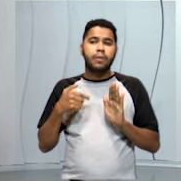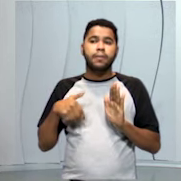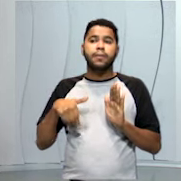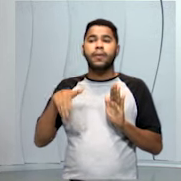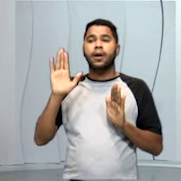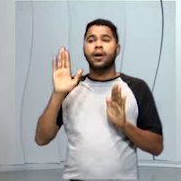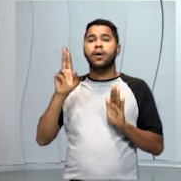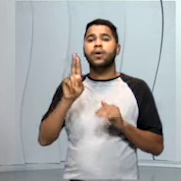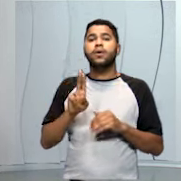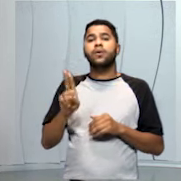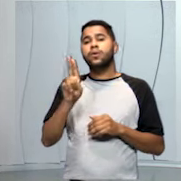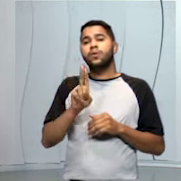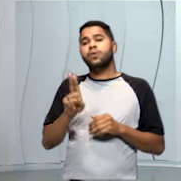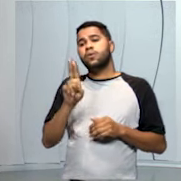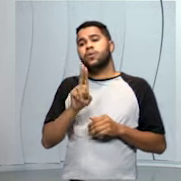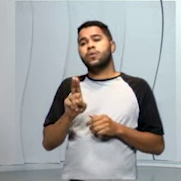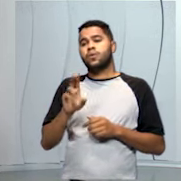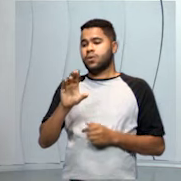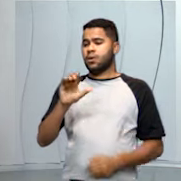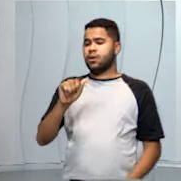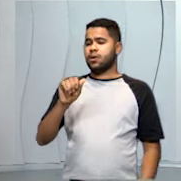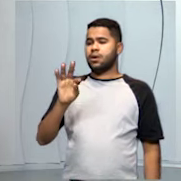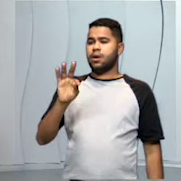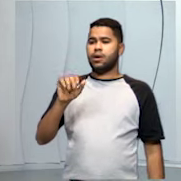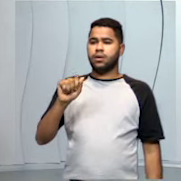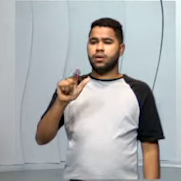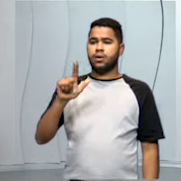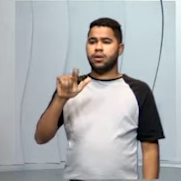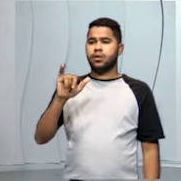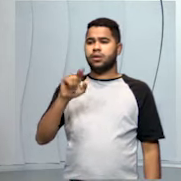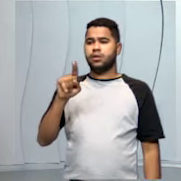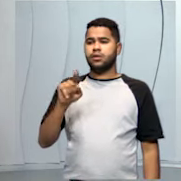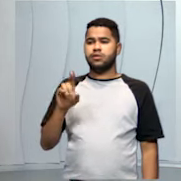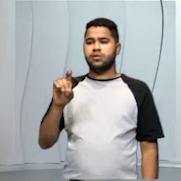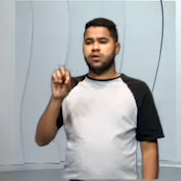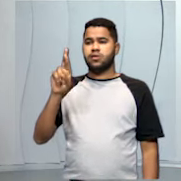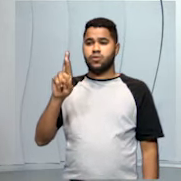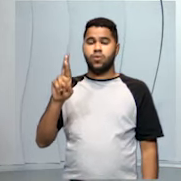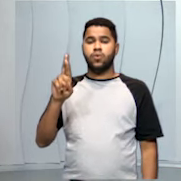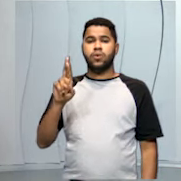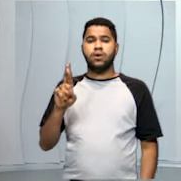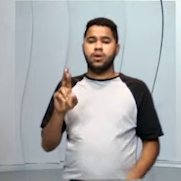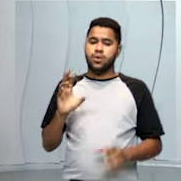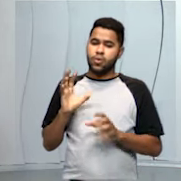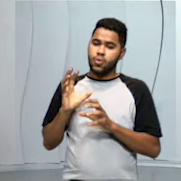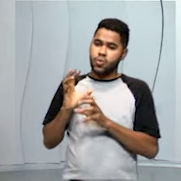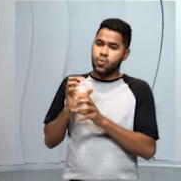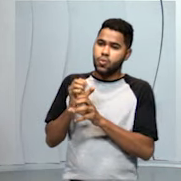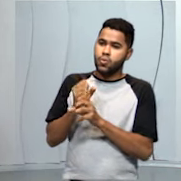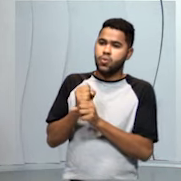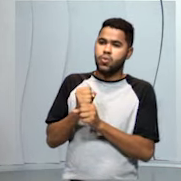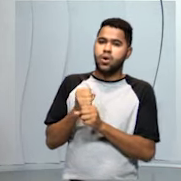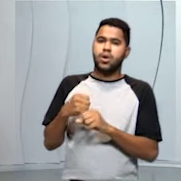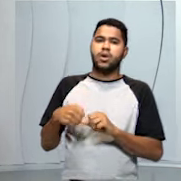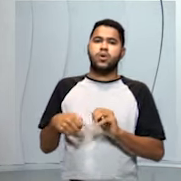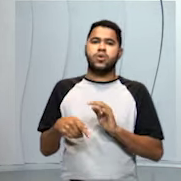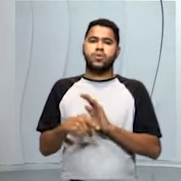é usado um catalisador que vai juntar, fazer uma espuma ali